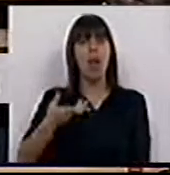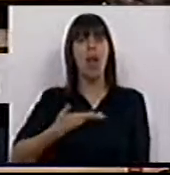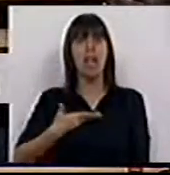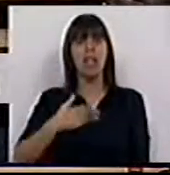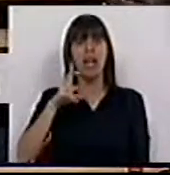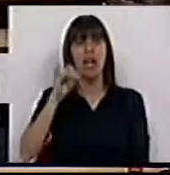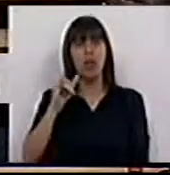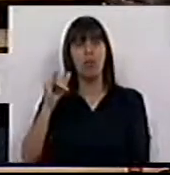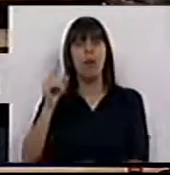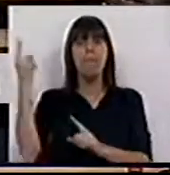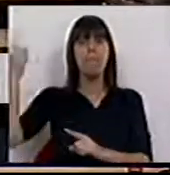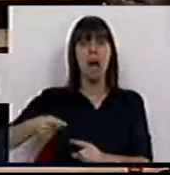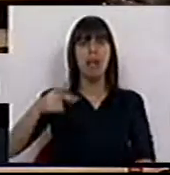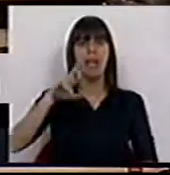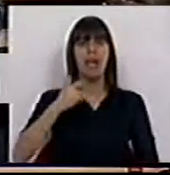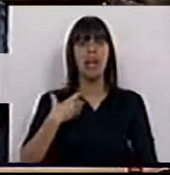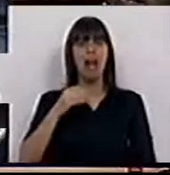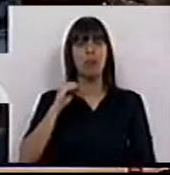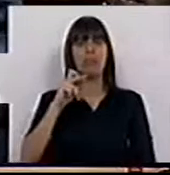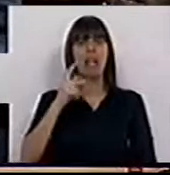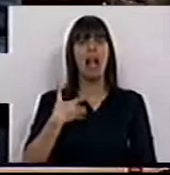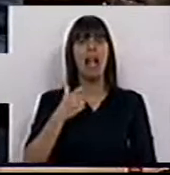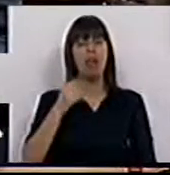dívida da Rioforte a mano de Ricardo Salgados.